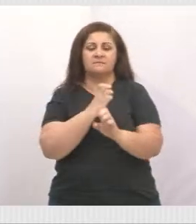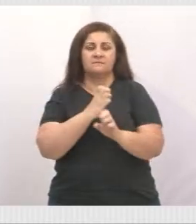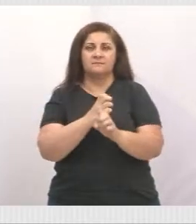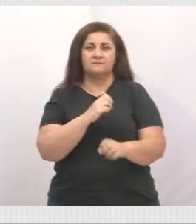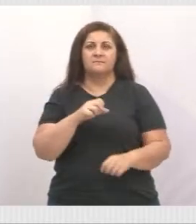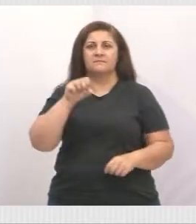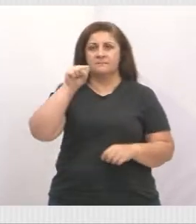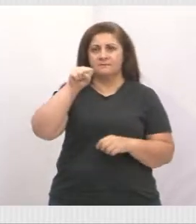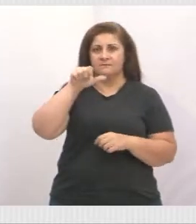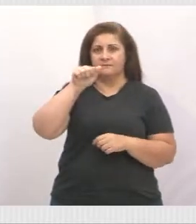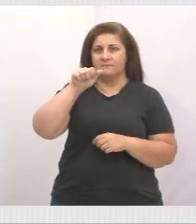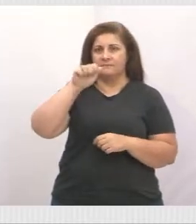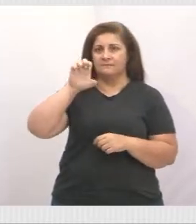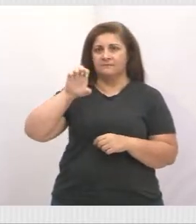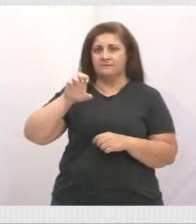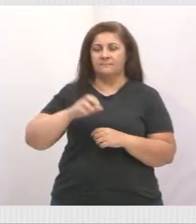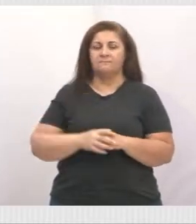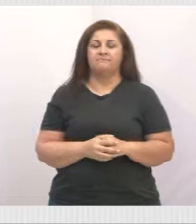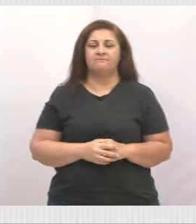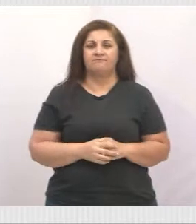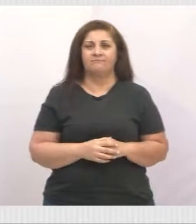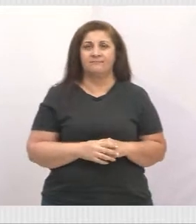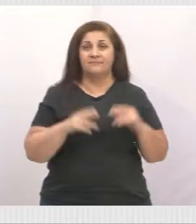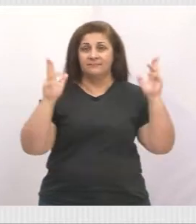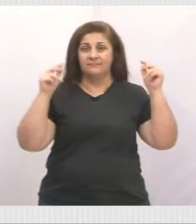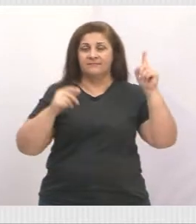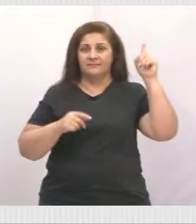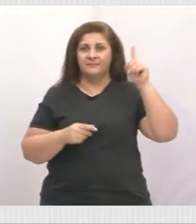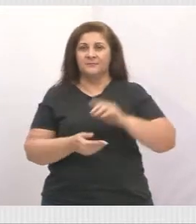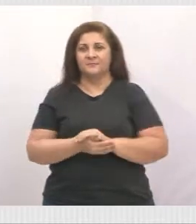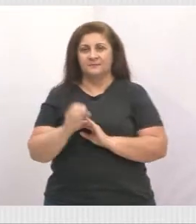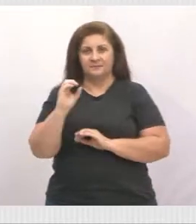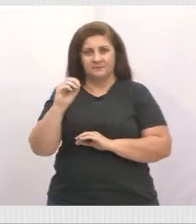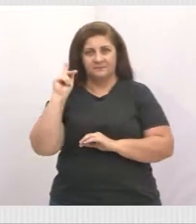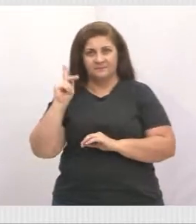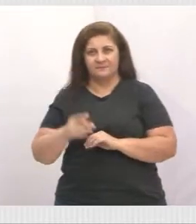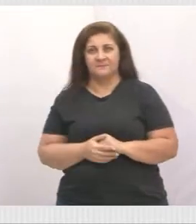SAI sobre esse afundamento. Ok?